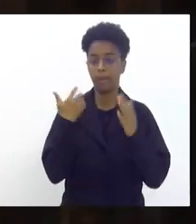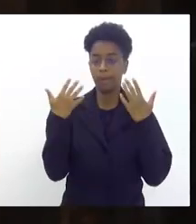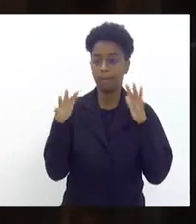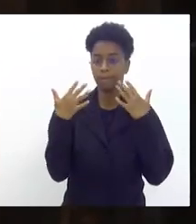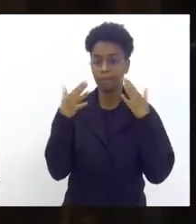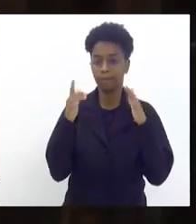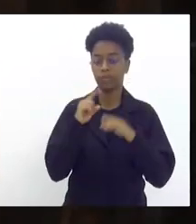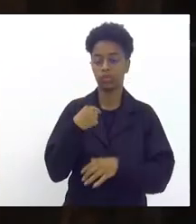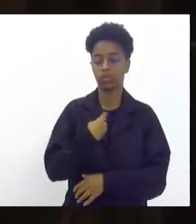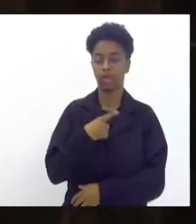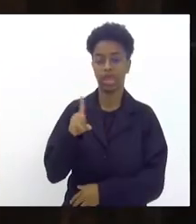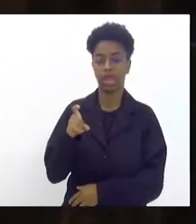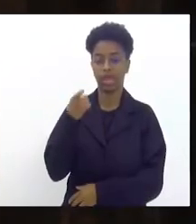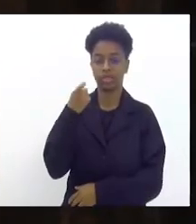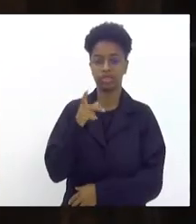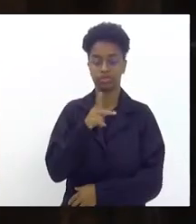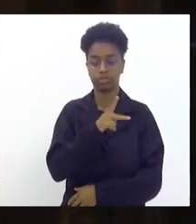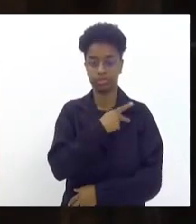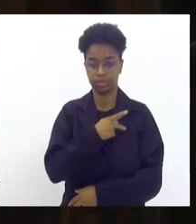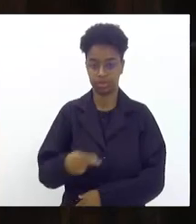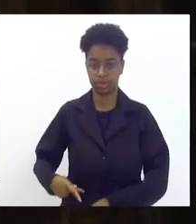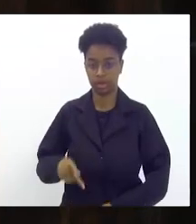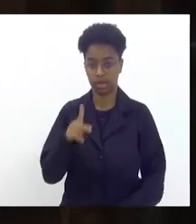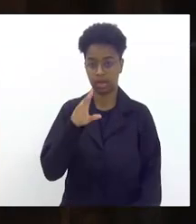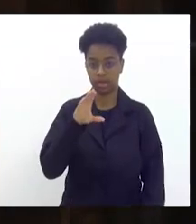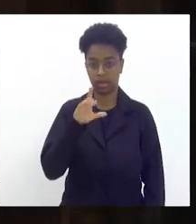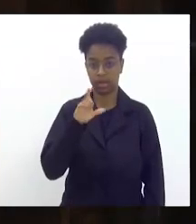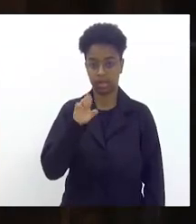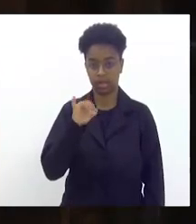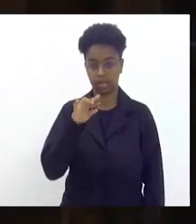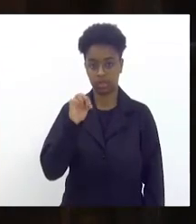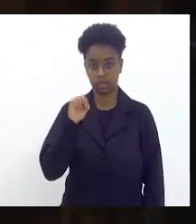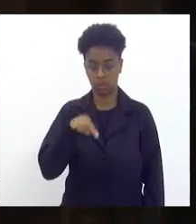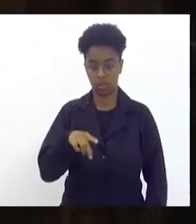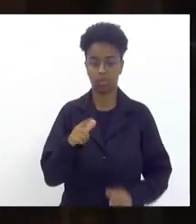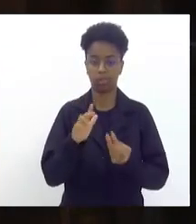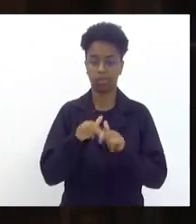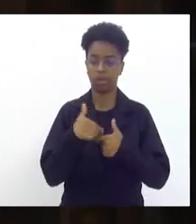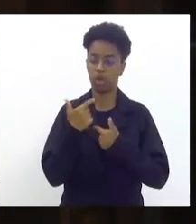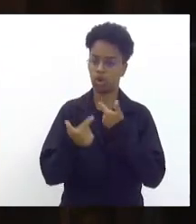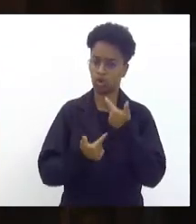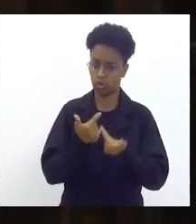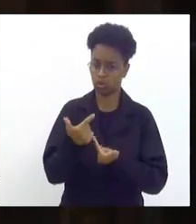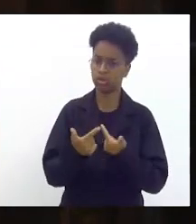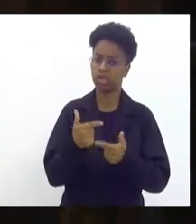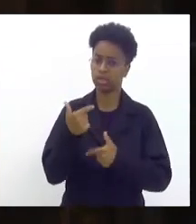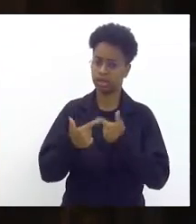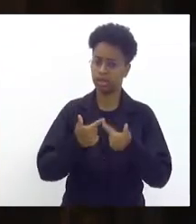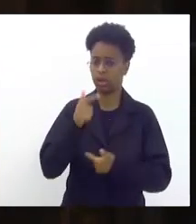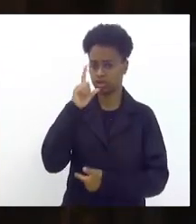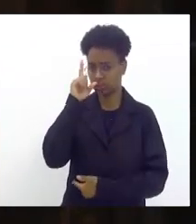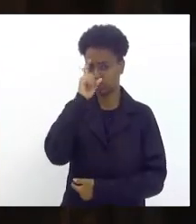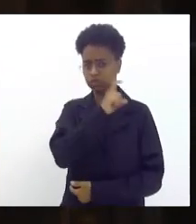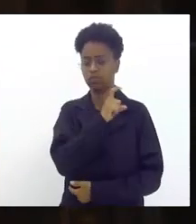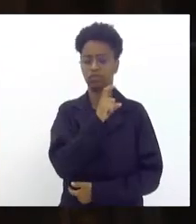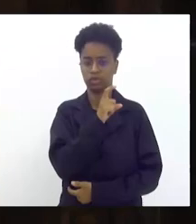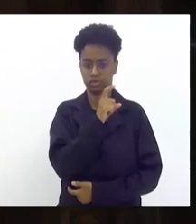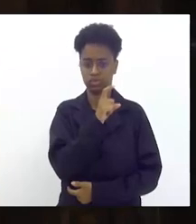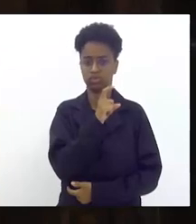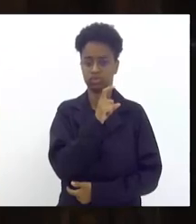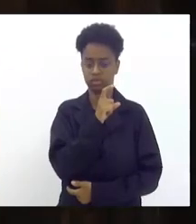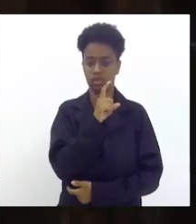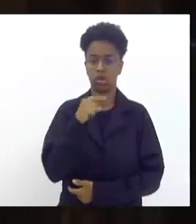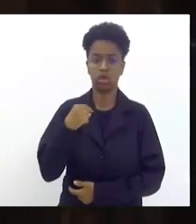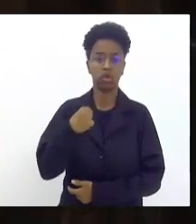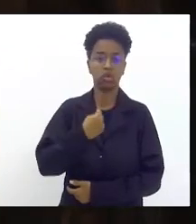ex-presidente Creito pela essa batalha e pela luta que foi um trabalho muito árduo para a gente botar e